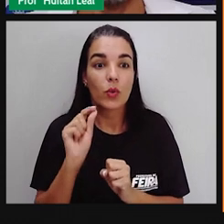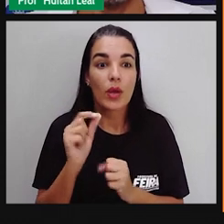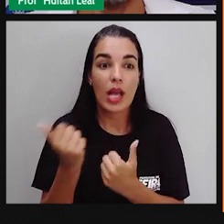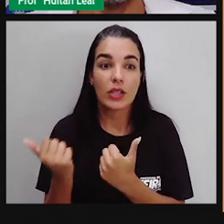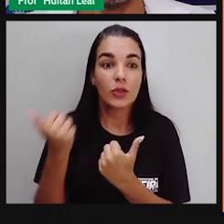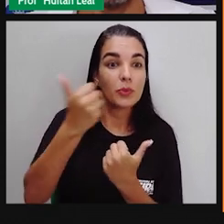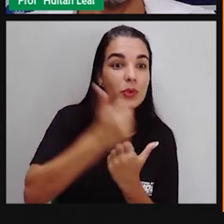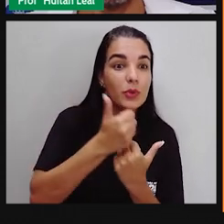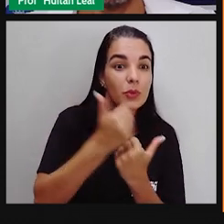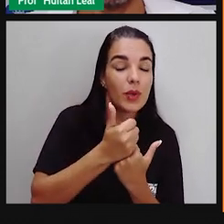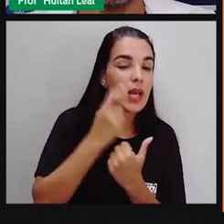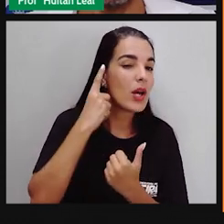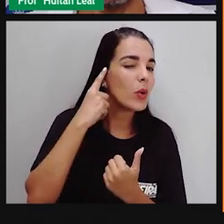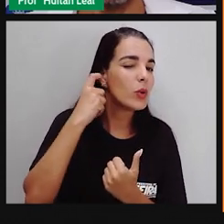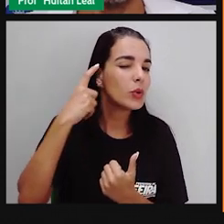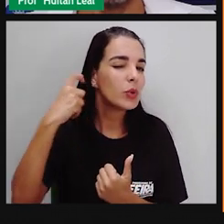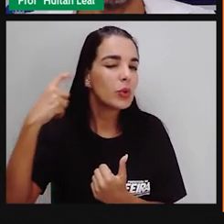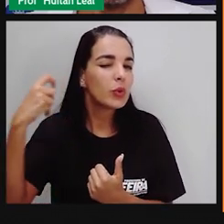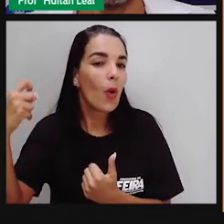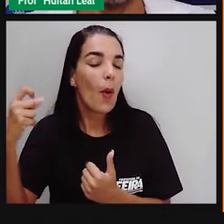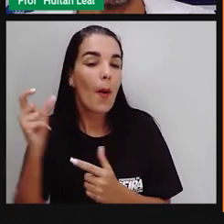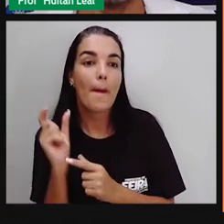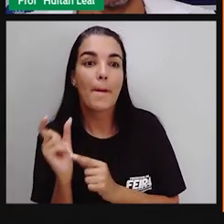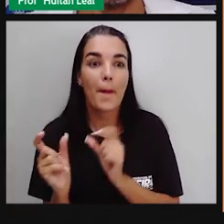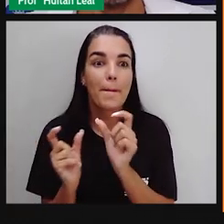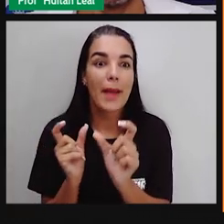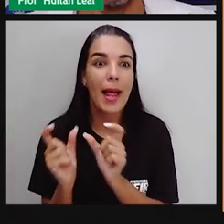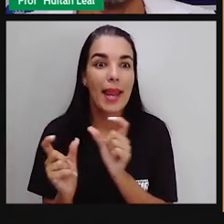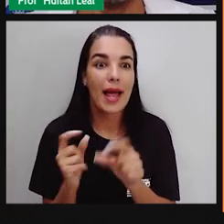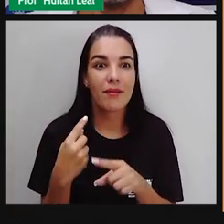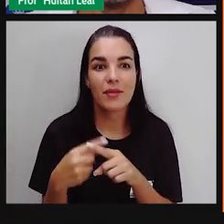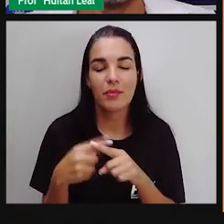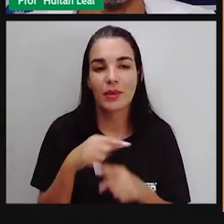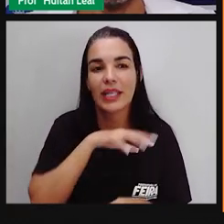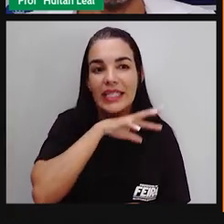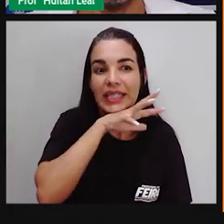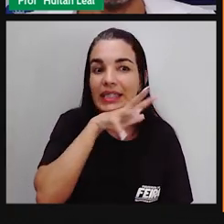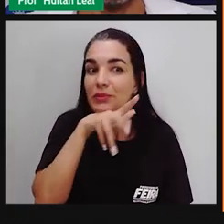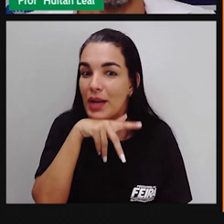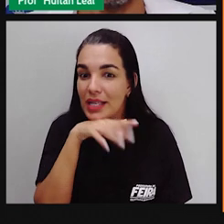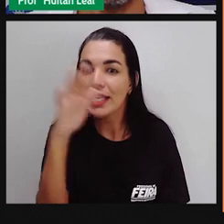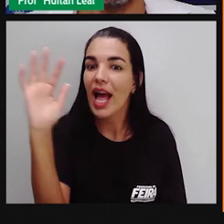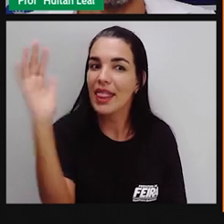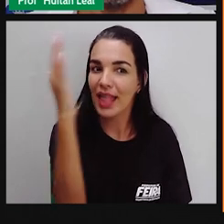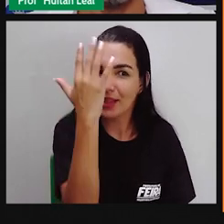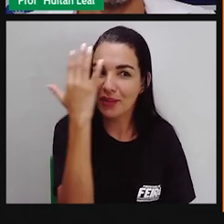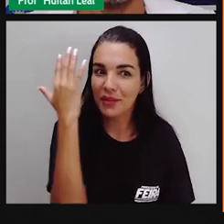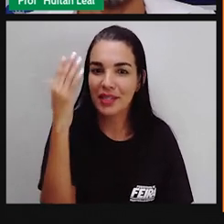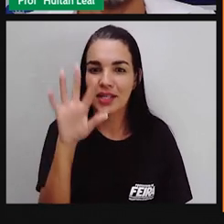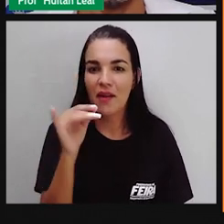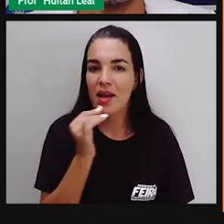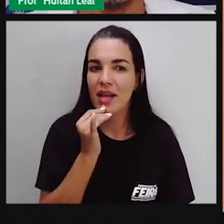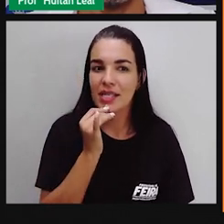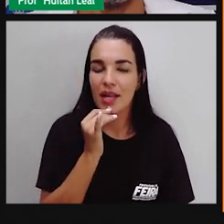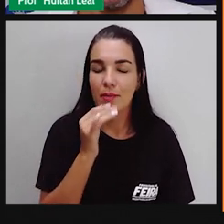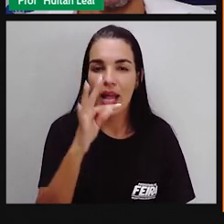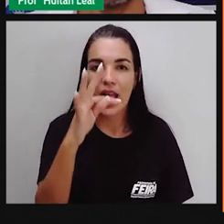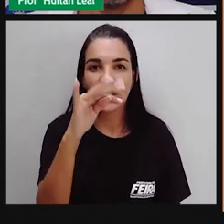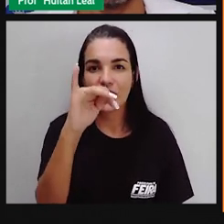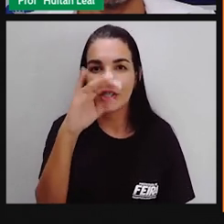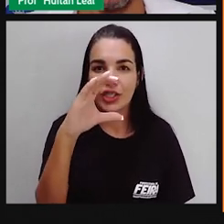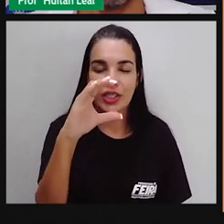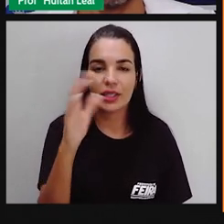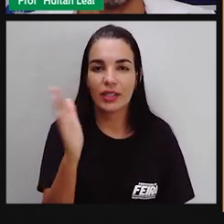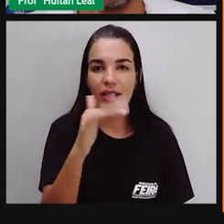sons e ruídos da natureza ou sons que os animais emitem. Olha o exemplo, tic